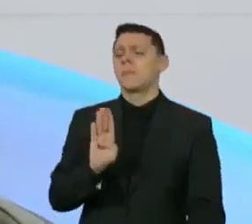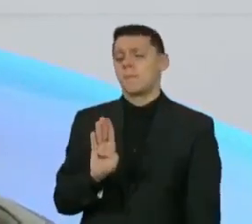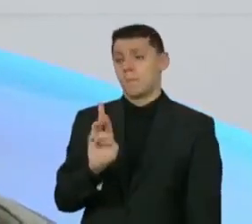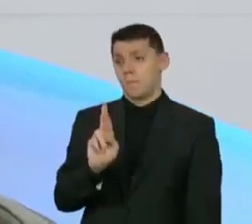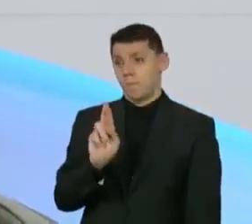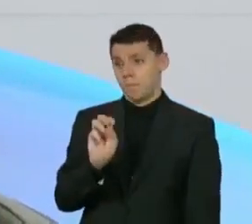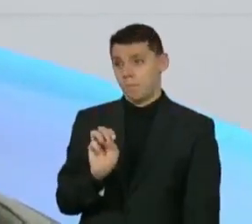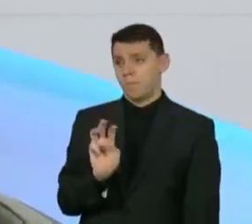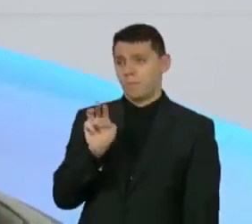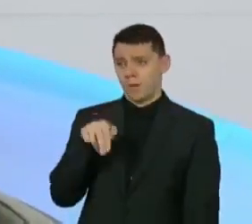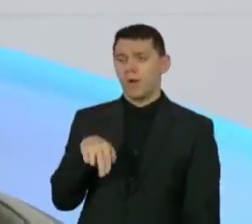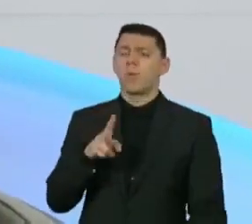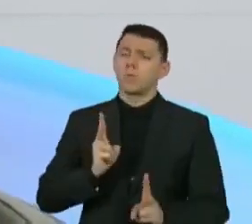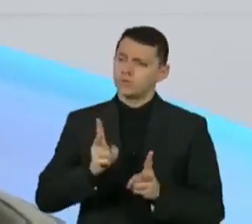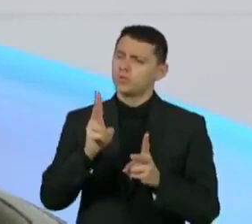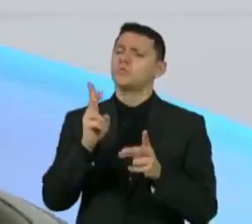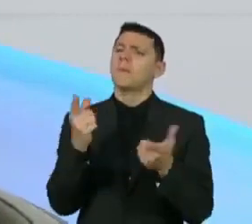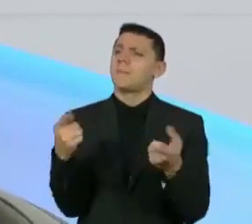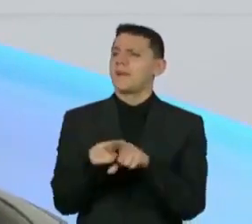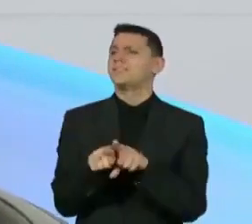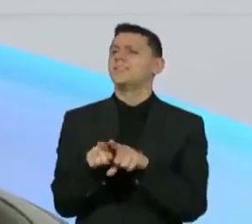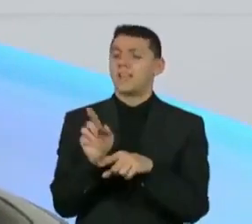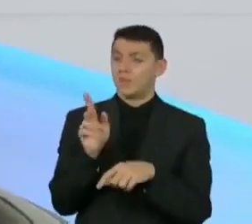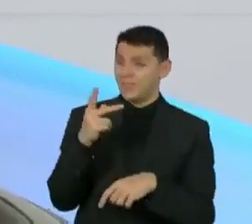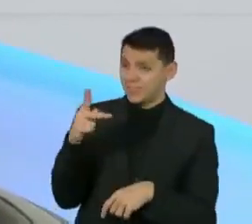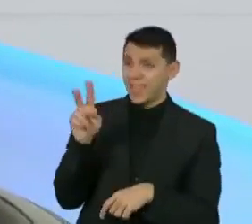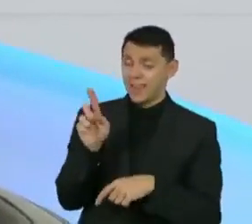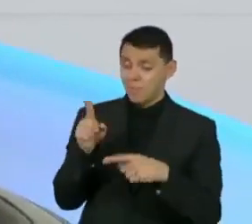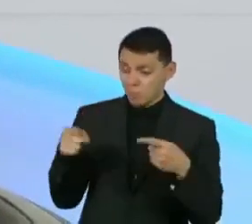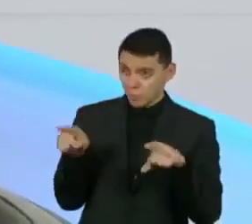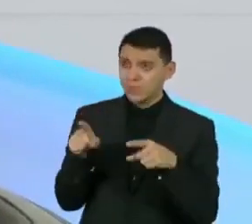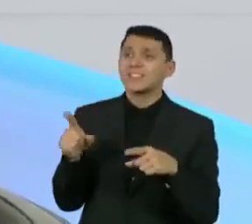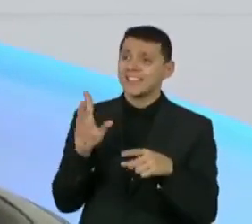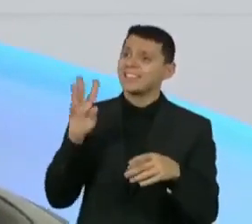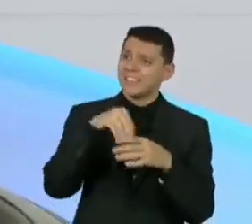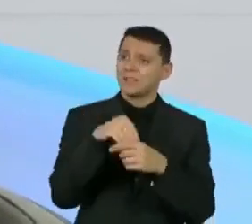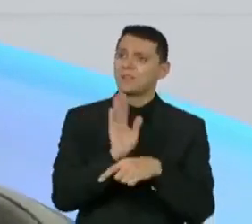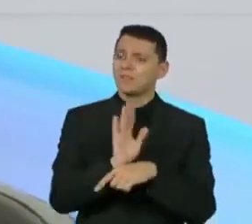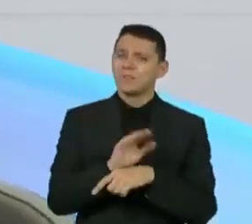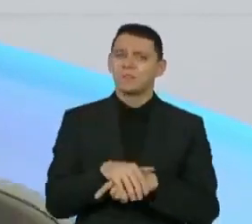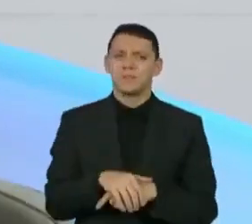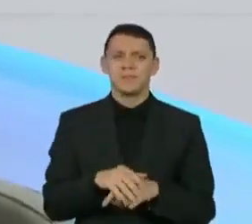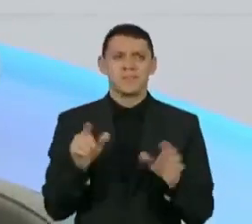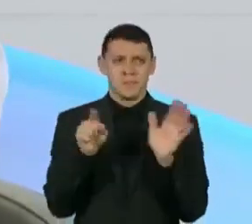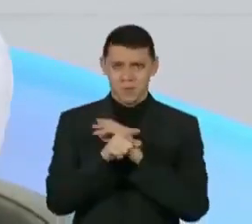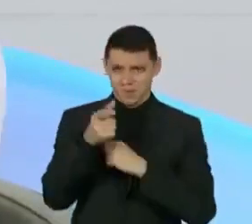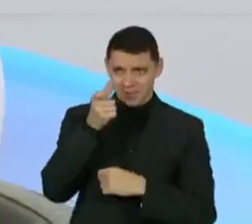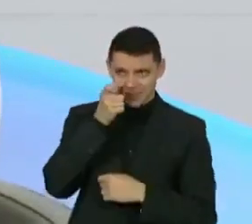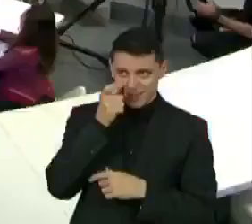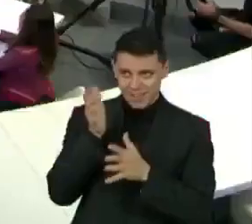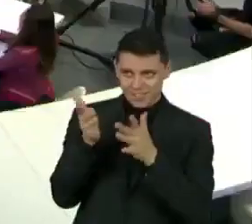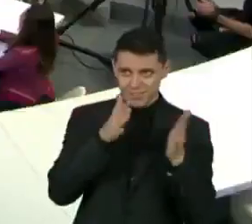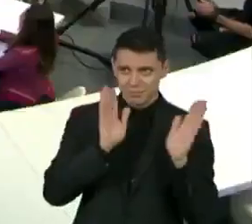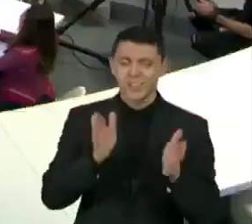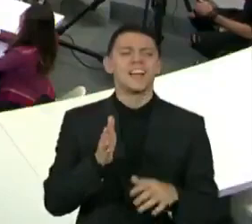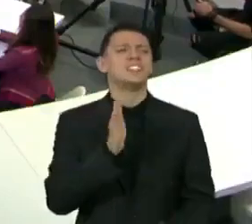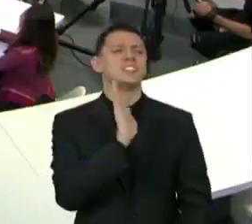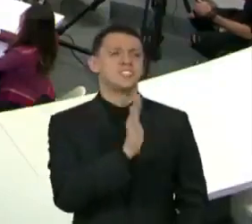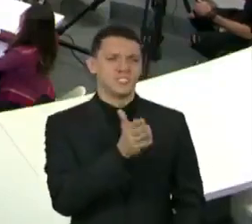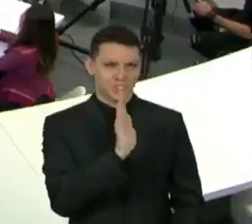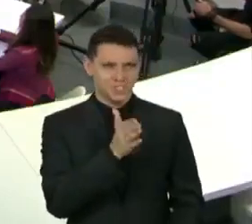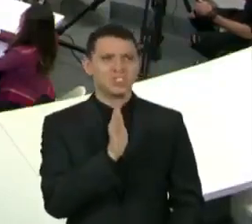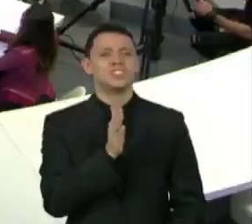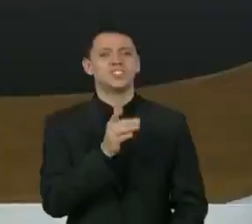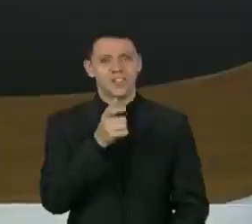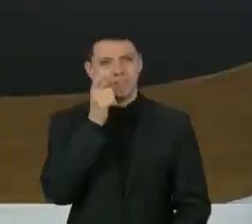filme E é um parceiro Ele já viu? Ele viu Ele já viu Ele viu uma